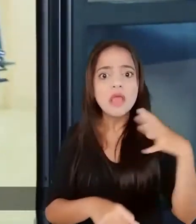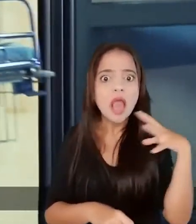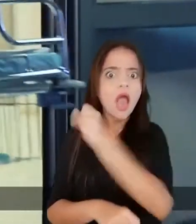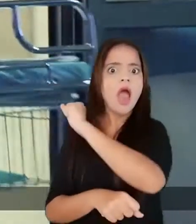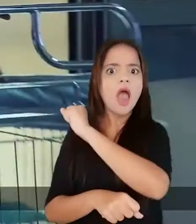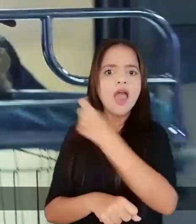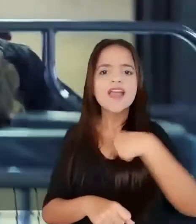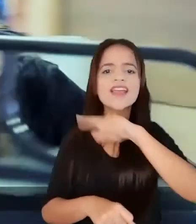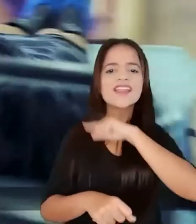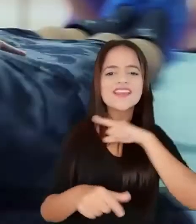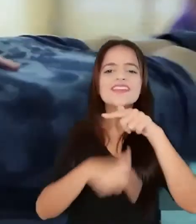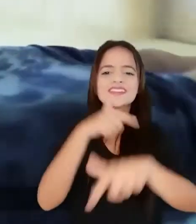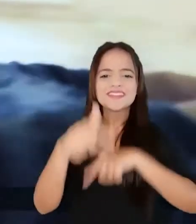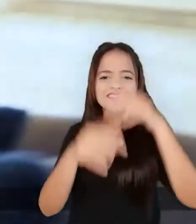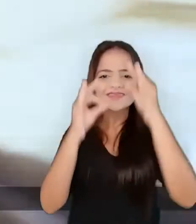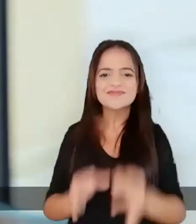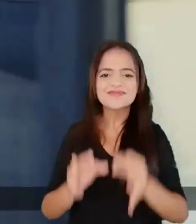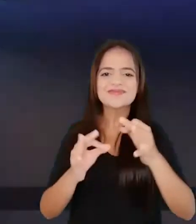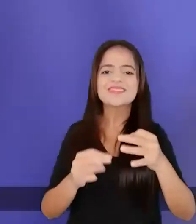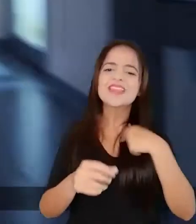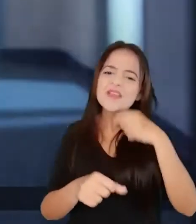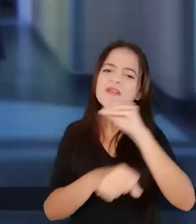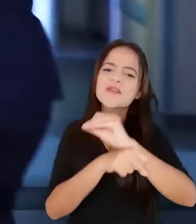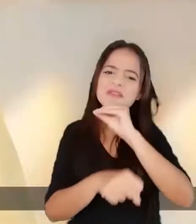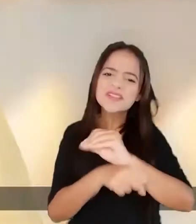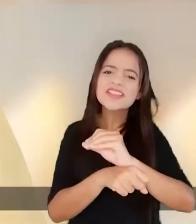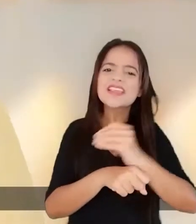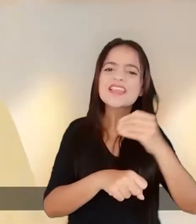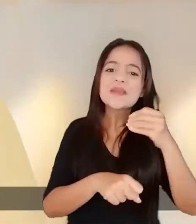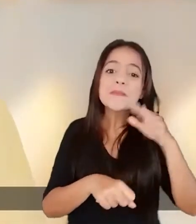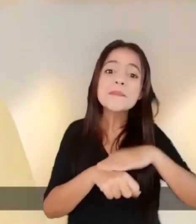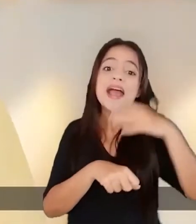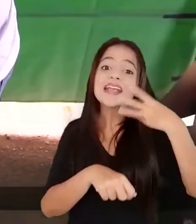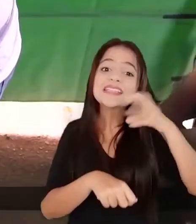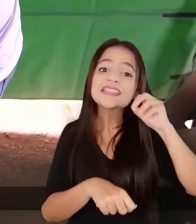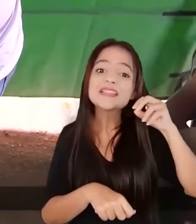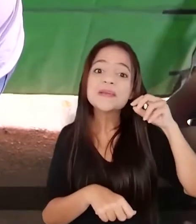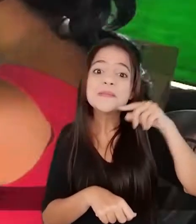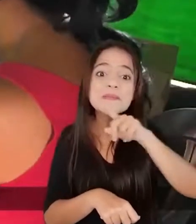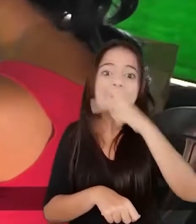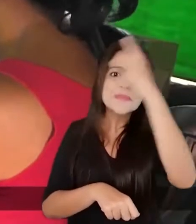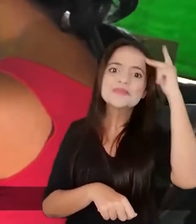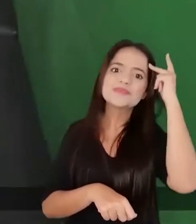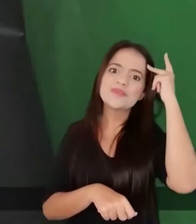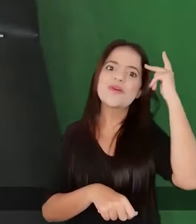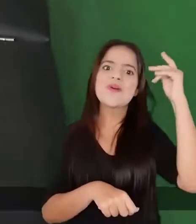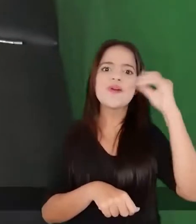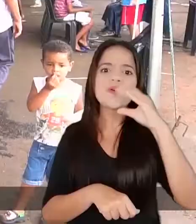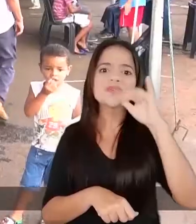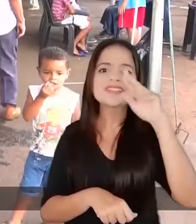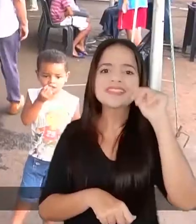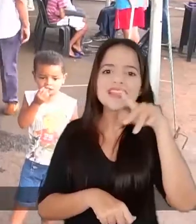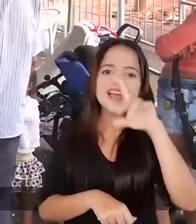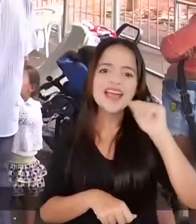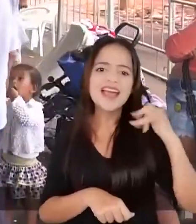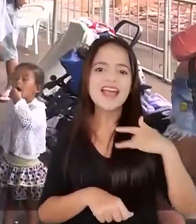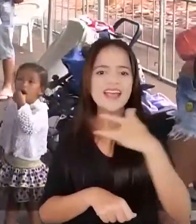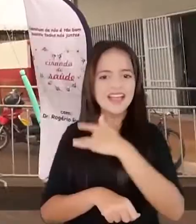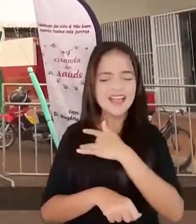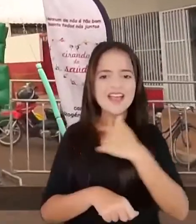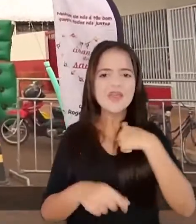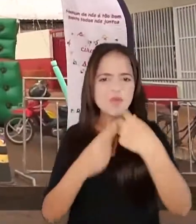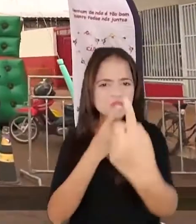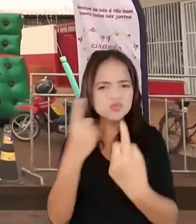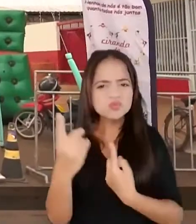e nós vamos agir rápido. Cuidei da saúde de mais de 30 mil pessoas com o Ciranda da Saúde.